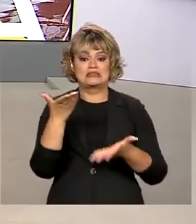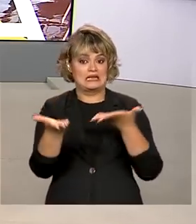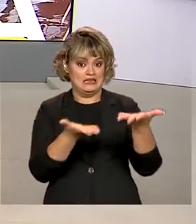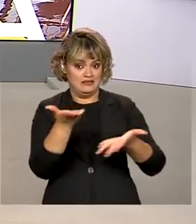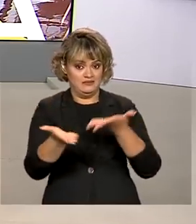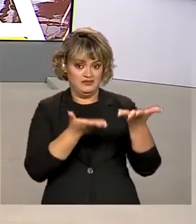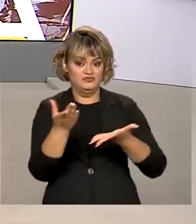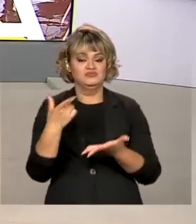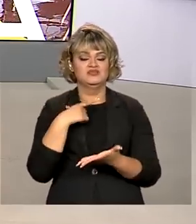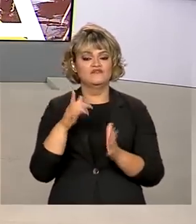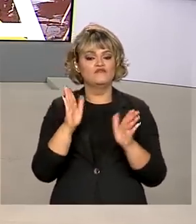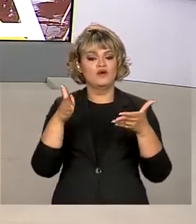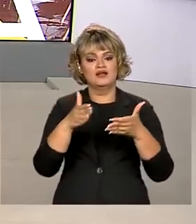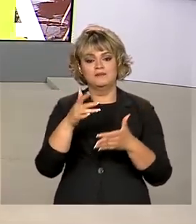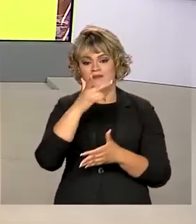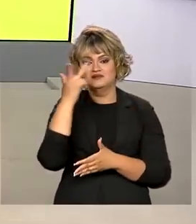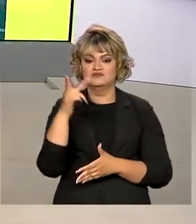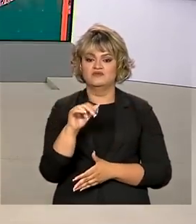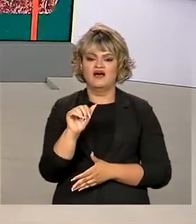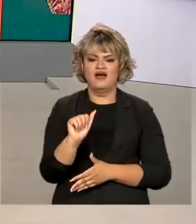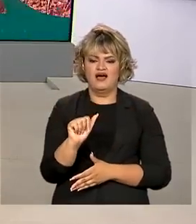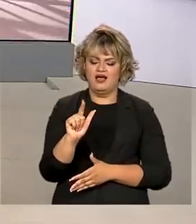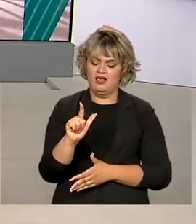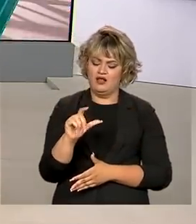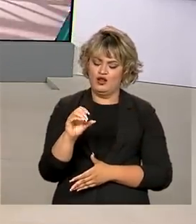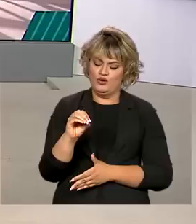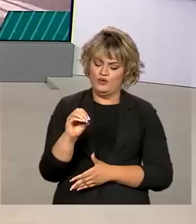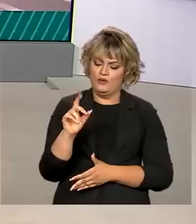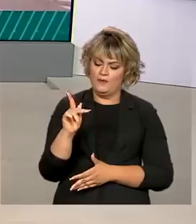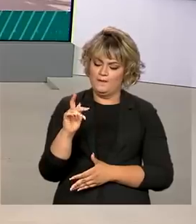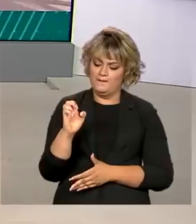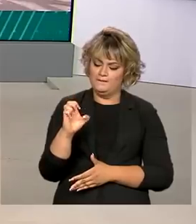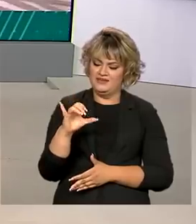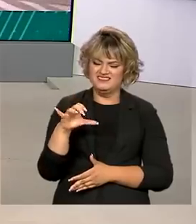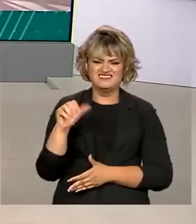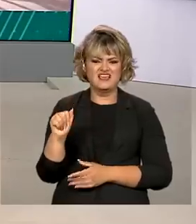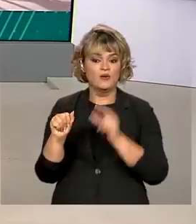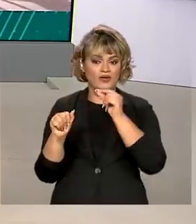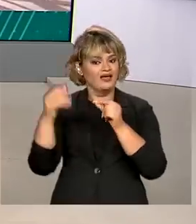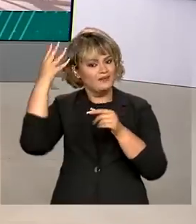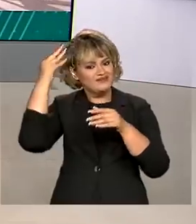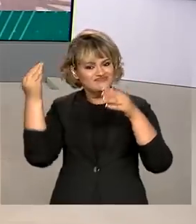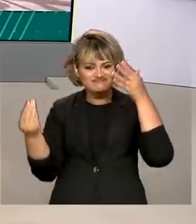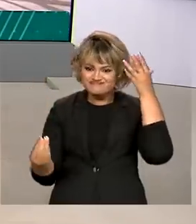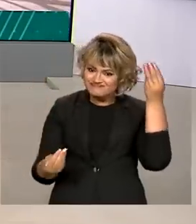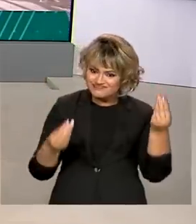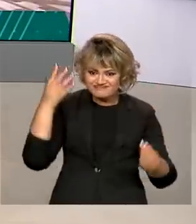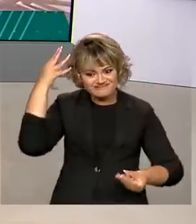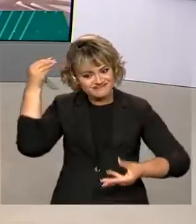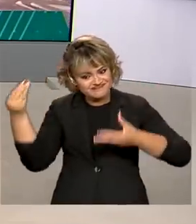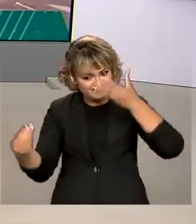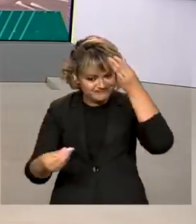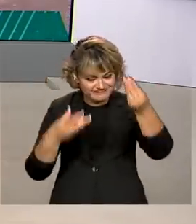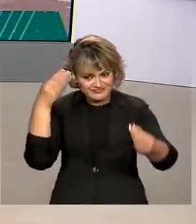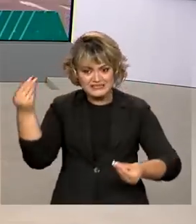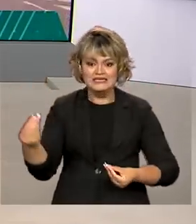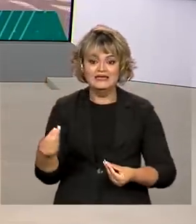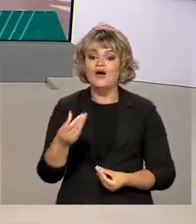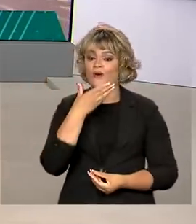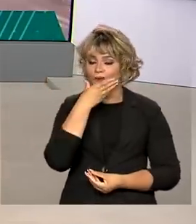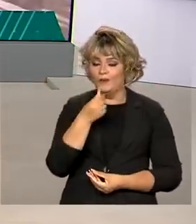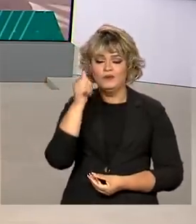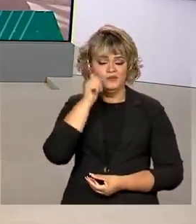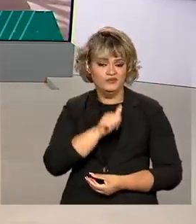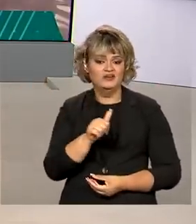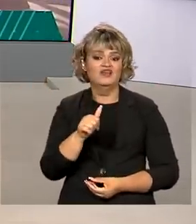especializado para pessoas com alopécia, que provoca a queda e a perda de cabelo. Segundo especialistas, afeta homens,